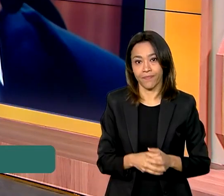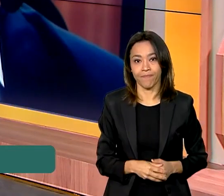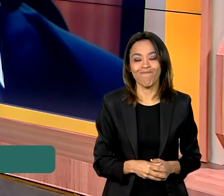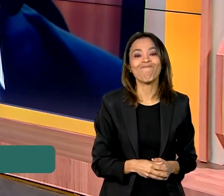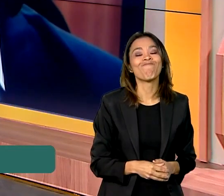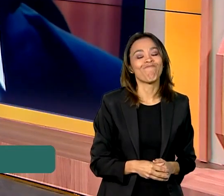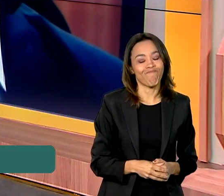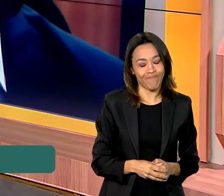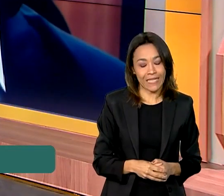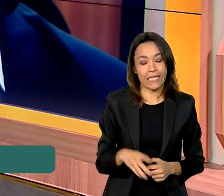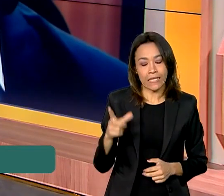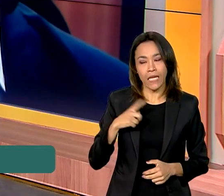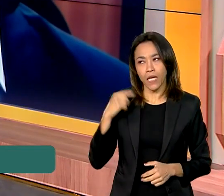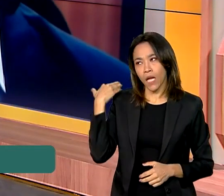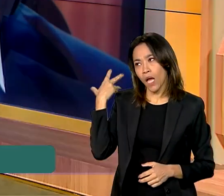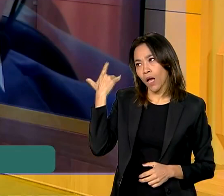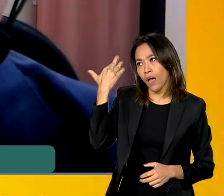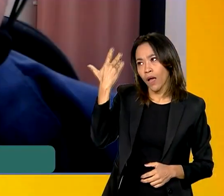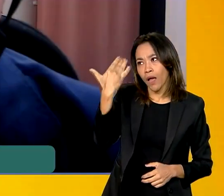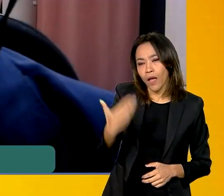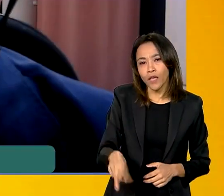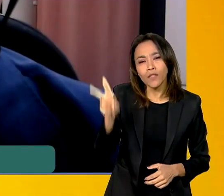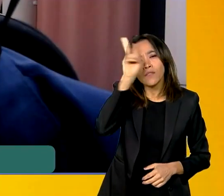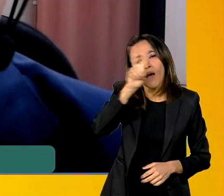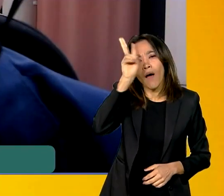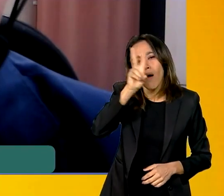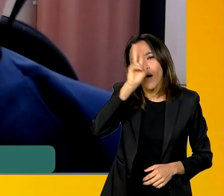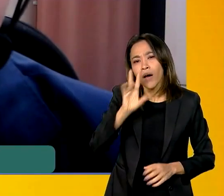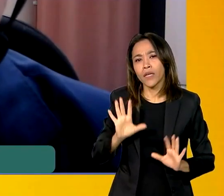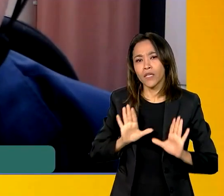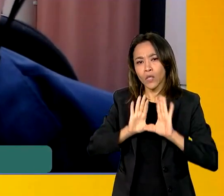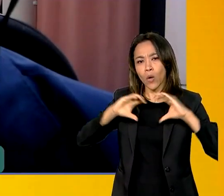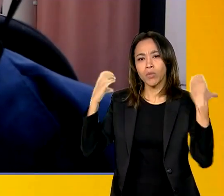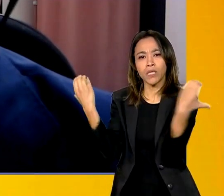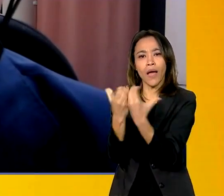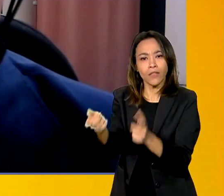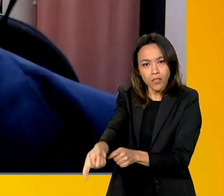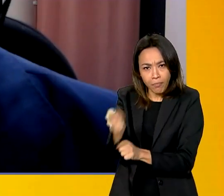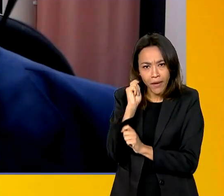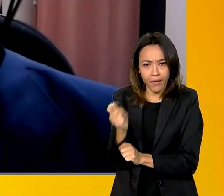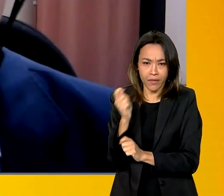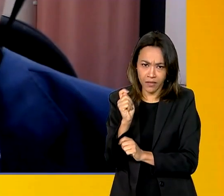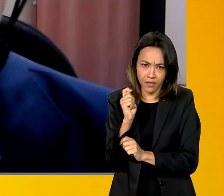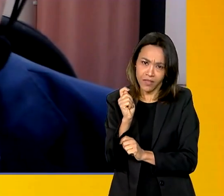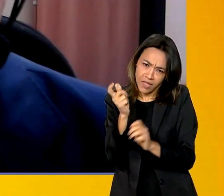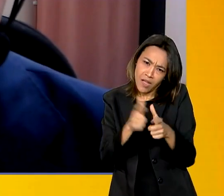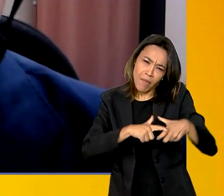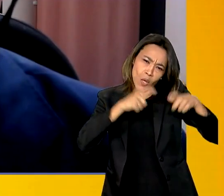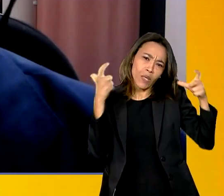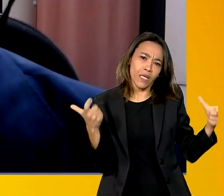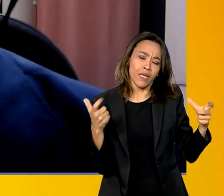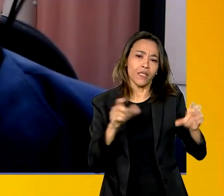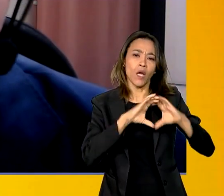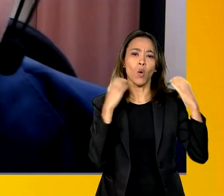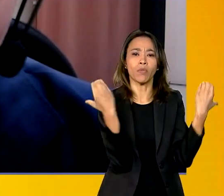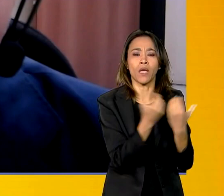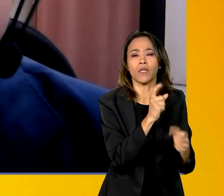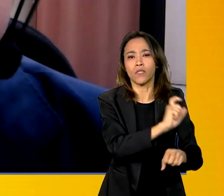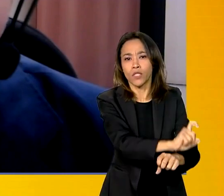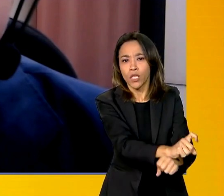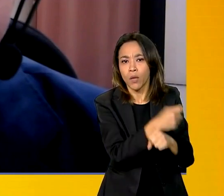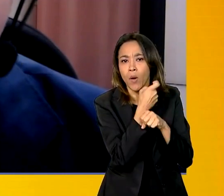Há uma demanda histórica das comunidades da pesca artesanal, as comunidades tradicionais de forma geral, os quilombolas, povos